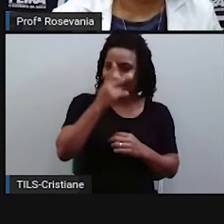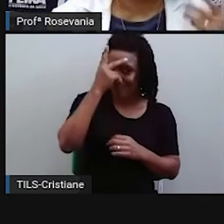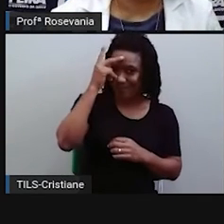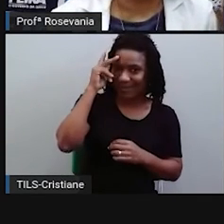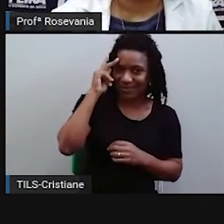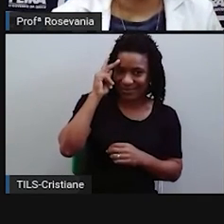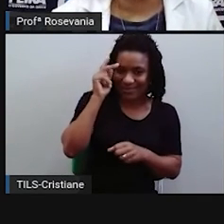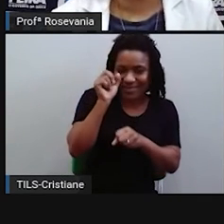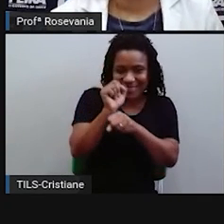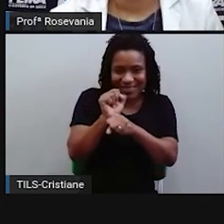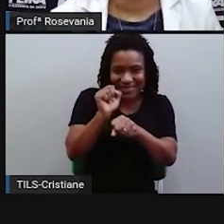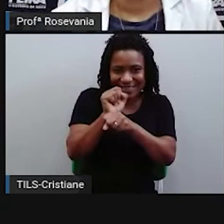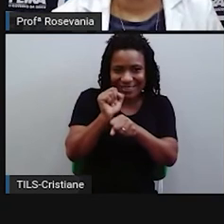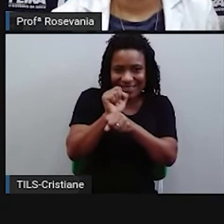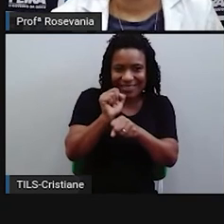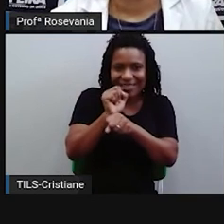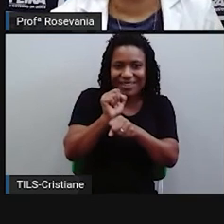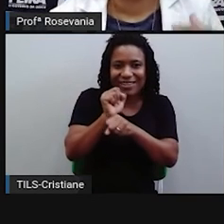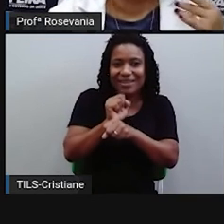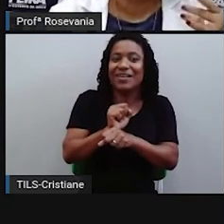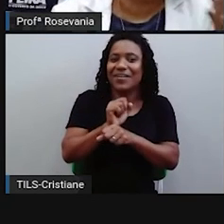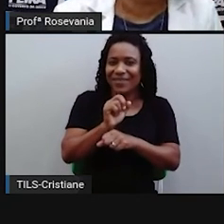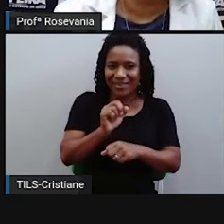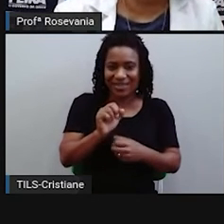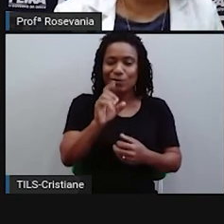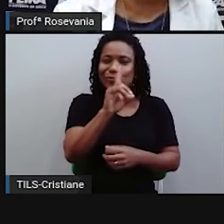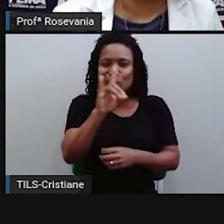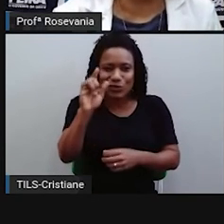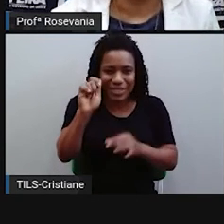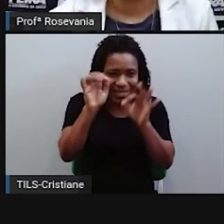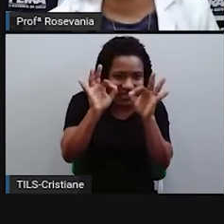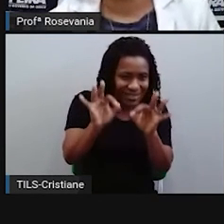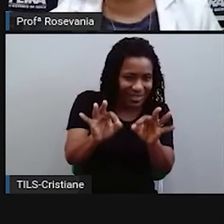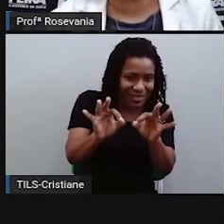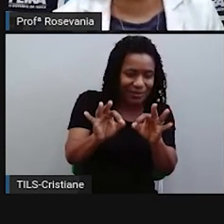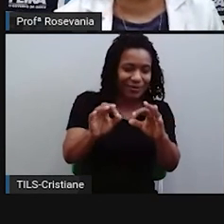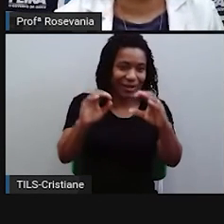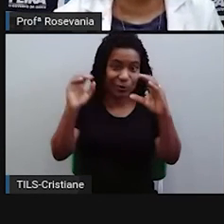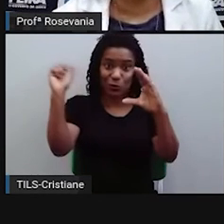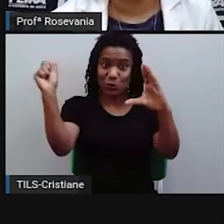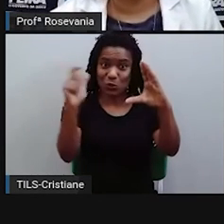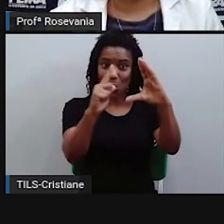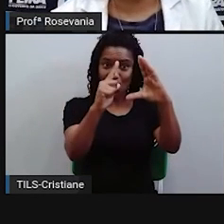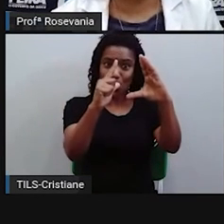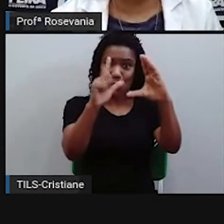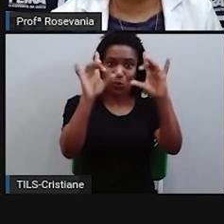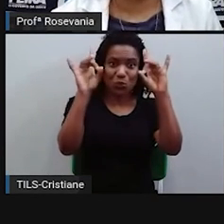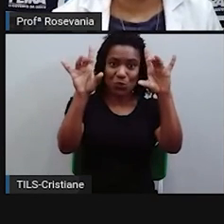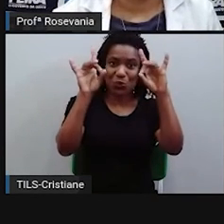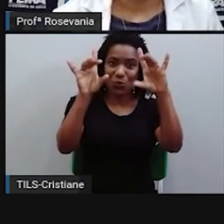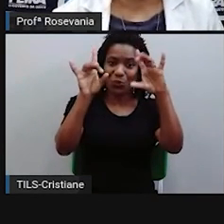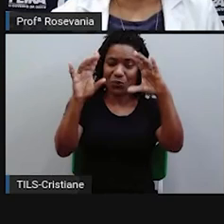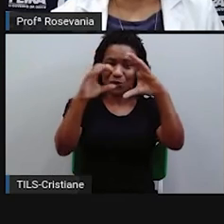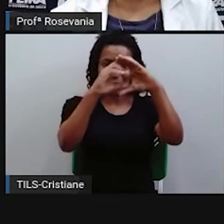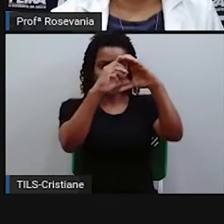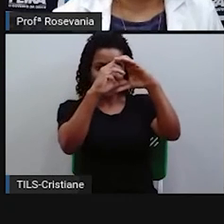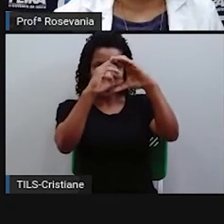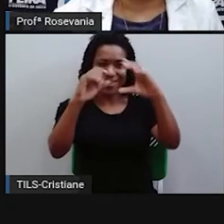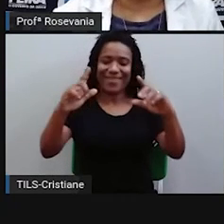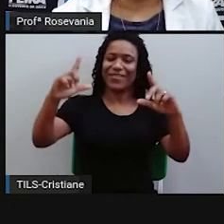exatamente o dia de acontecer isso pra poder também tirar boas fotos pra colocar aí nas suas redes sociais, né.